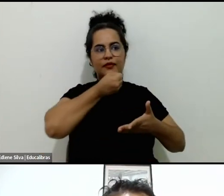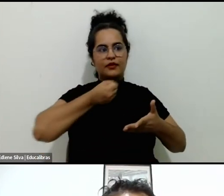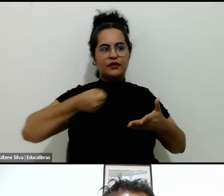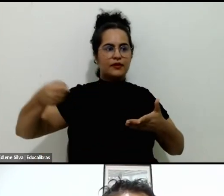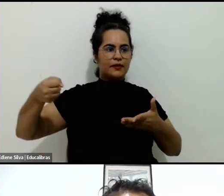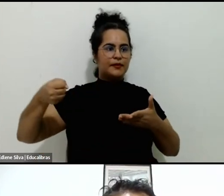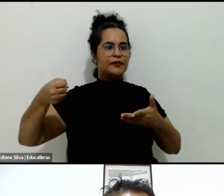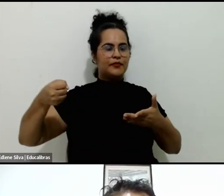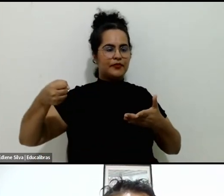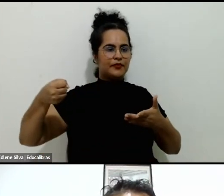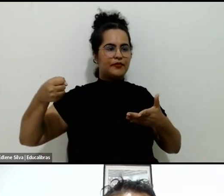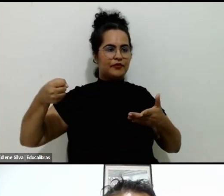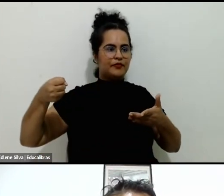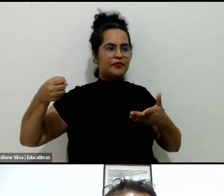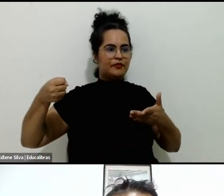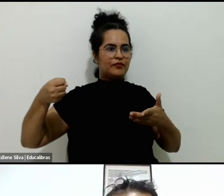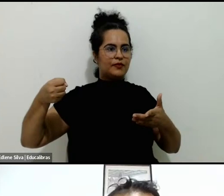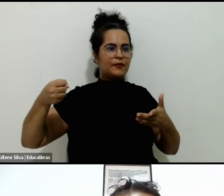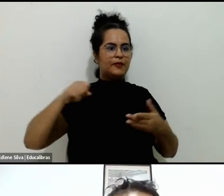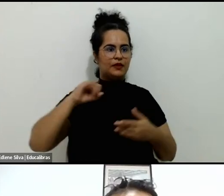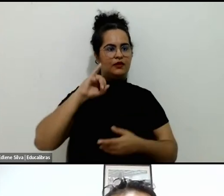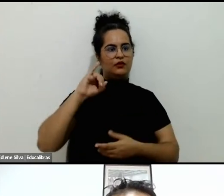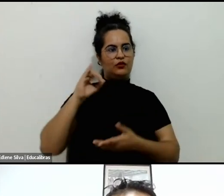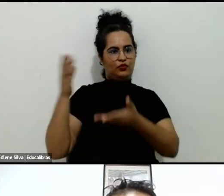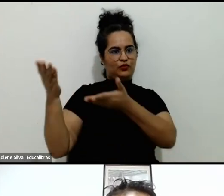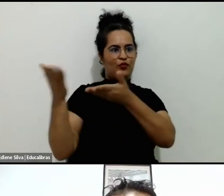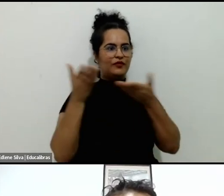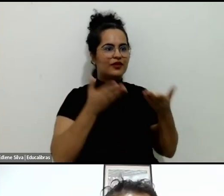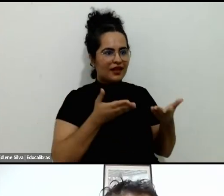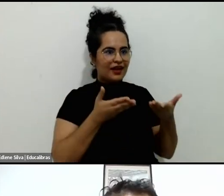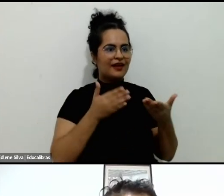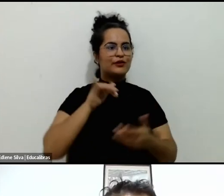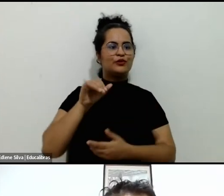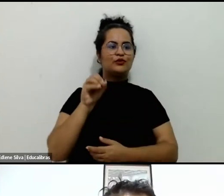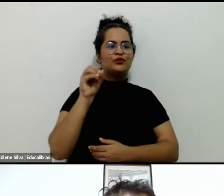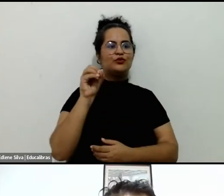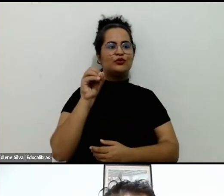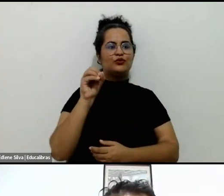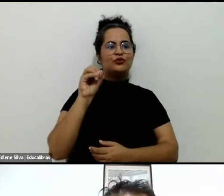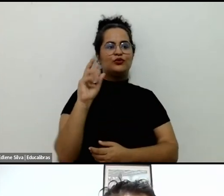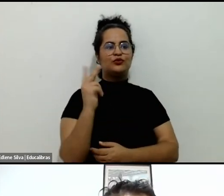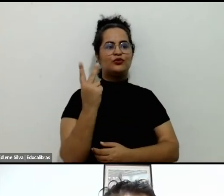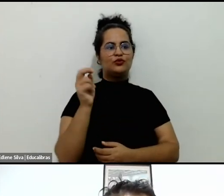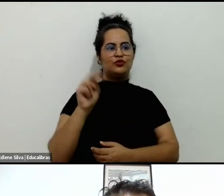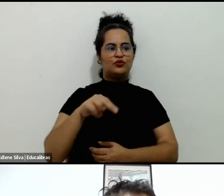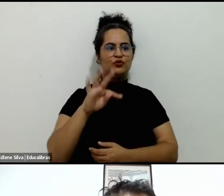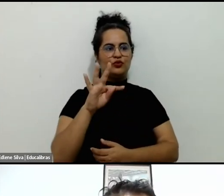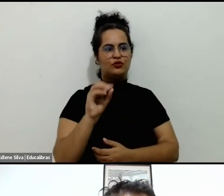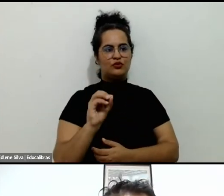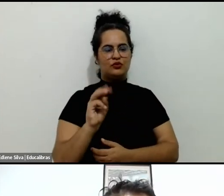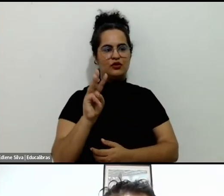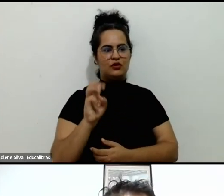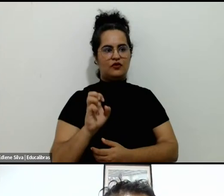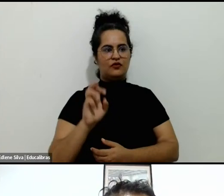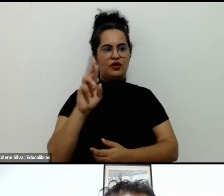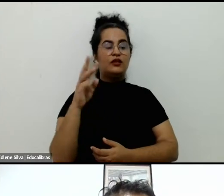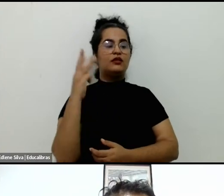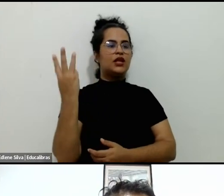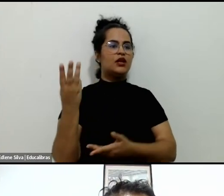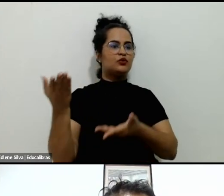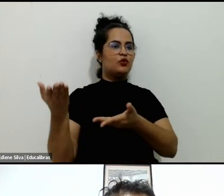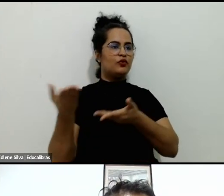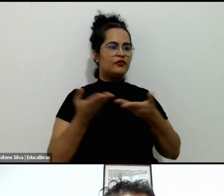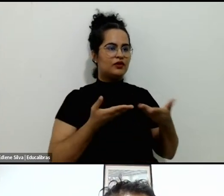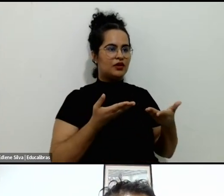nosso convidado, John Tower, e peço aos convidados, nós somos três, que fiquemos